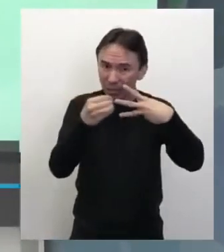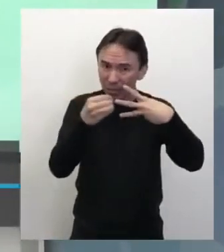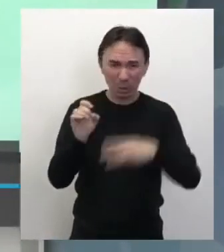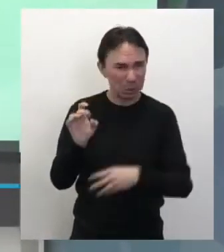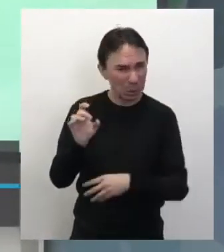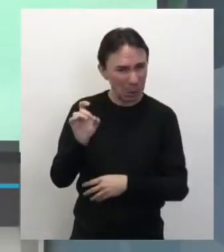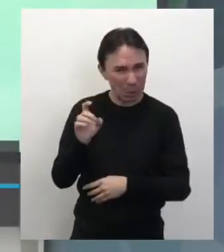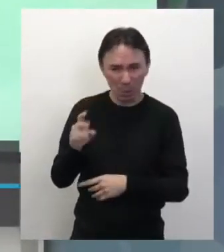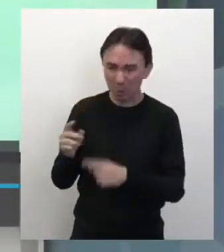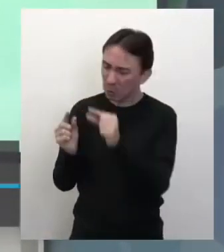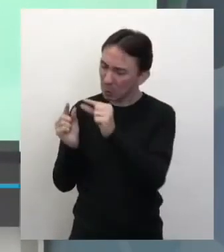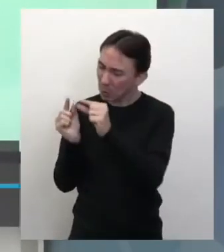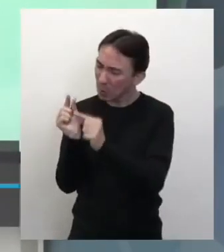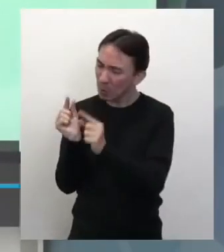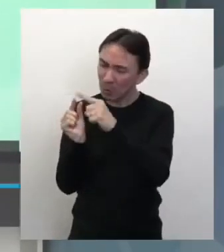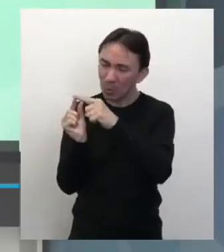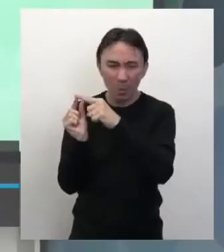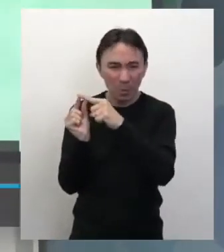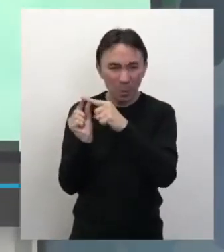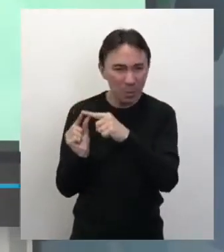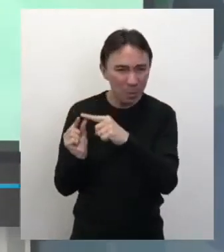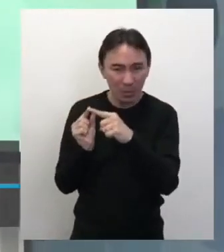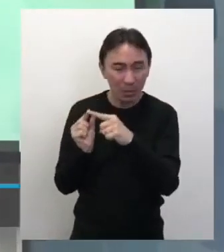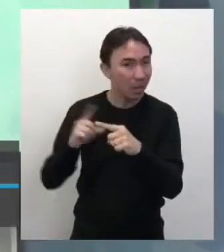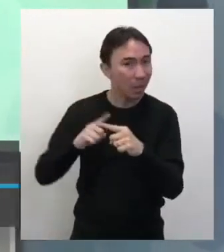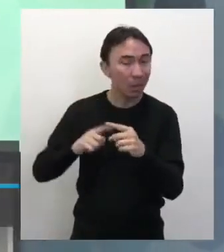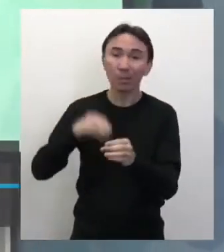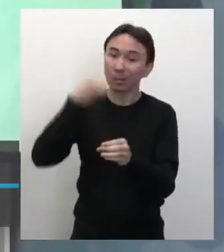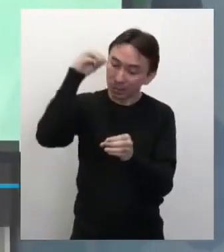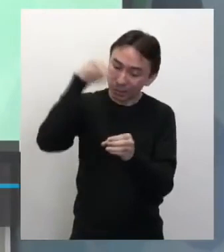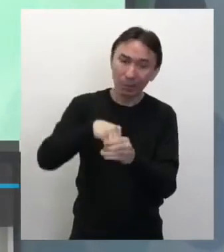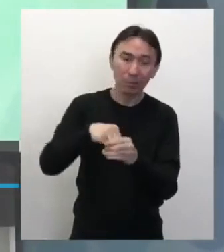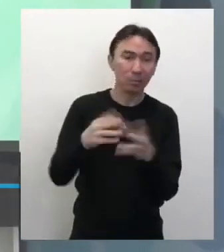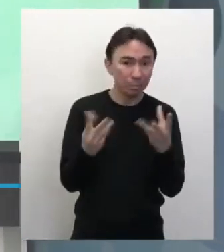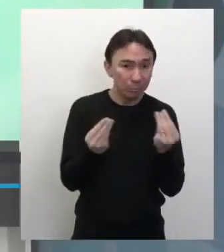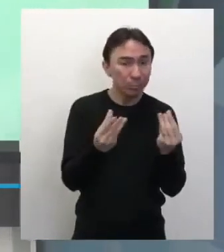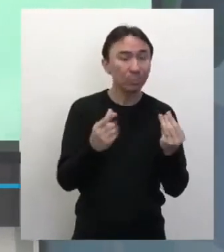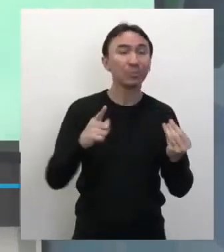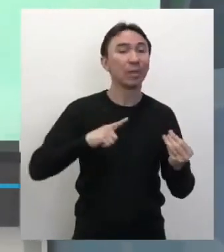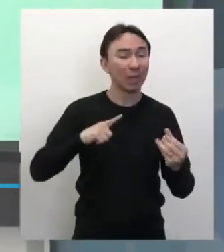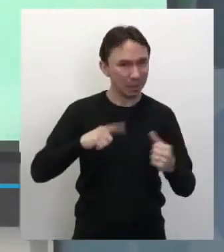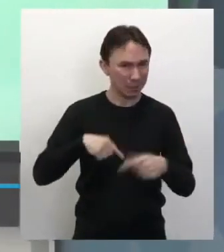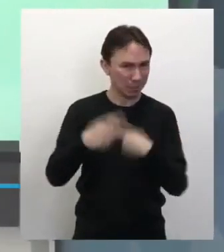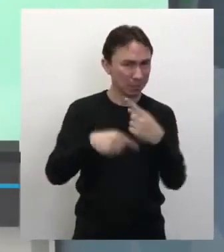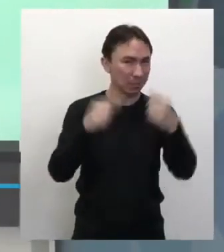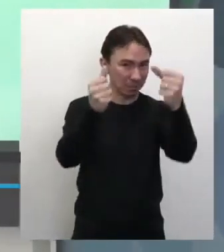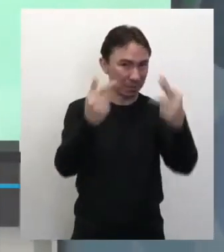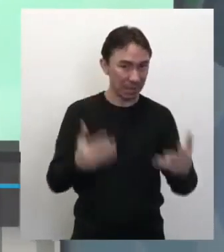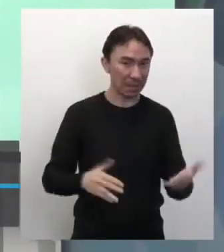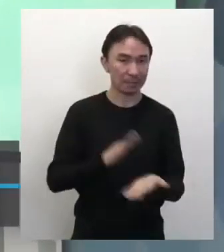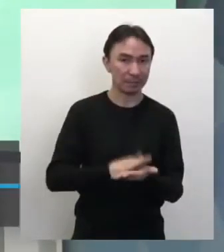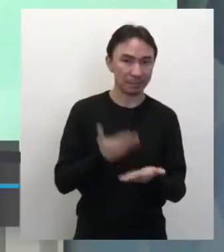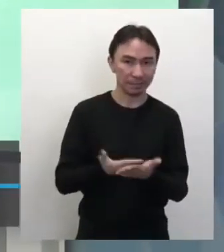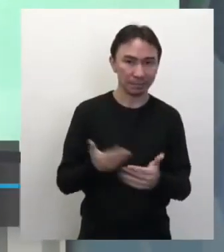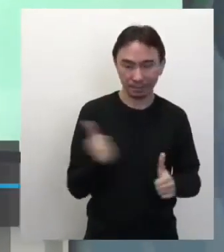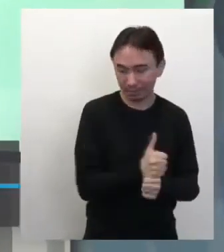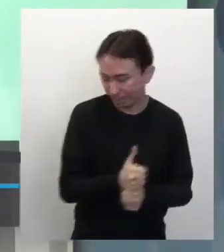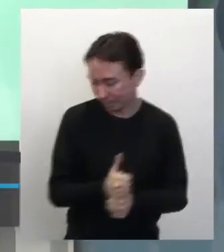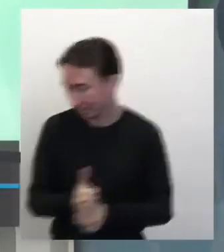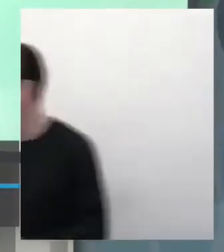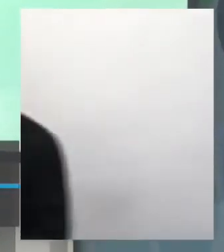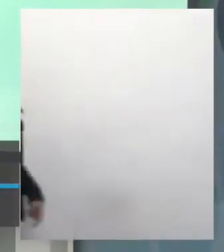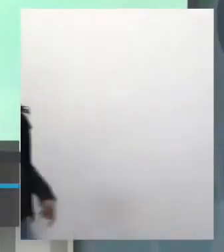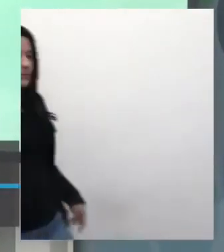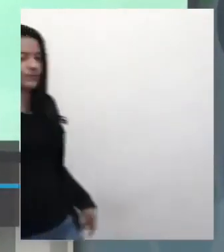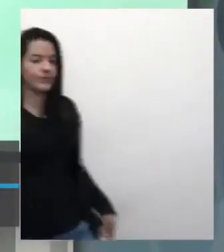aquele quadradinho, estava cheio de coisa dentro, tá? Que é um pouquinho que a gente vai falar hoje que coisas são essas que estavam lá dentro. E aí,